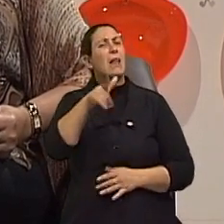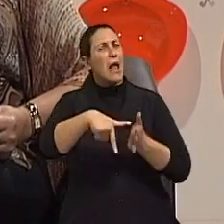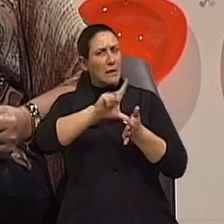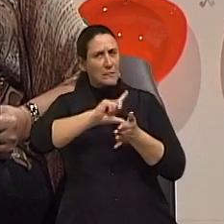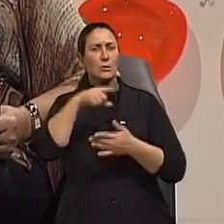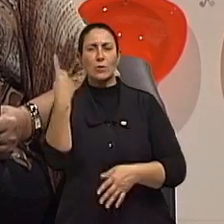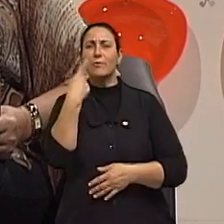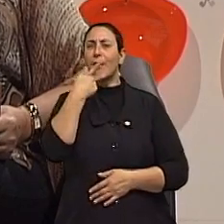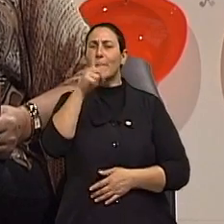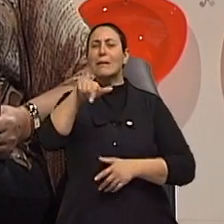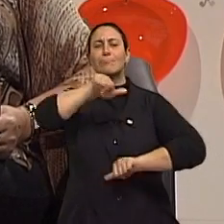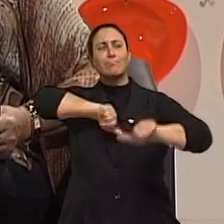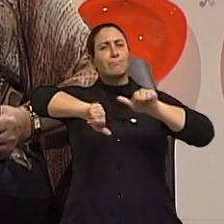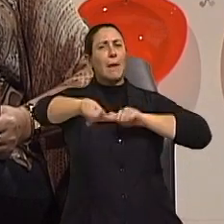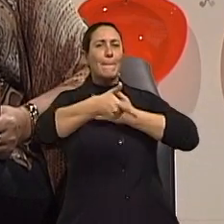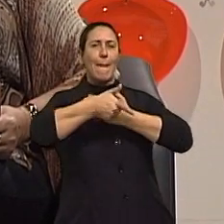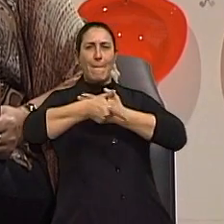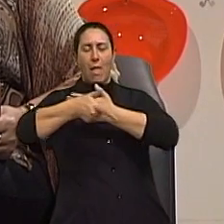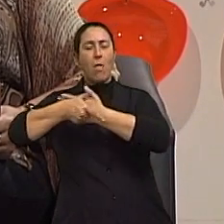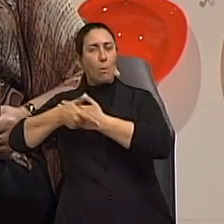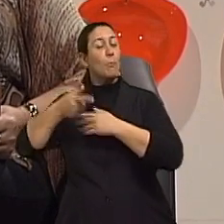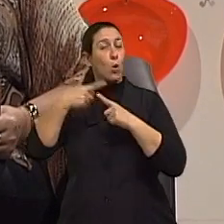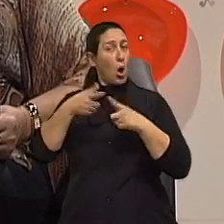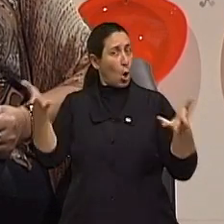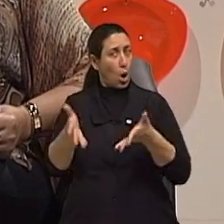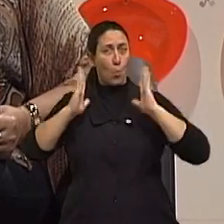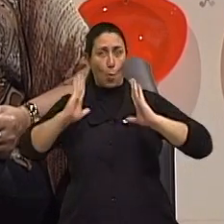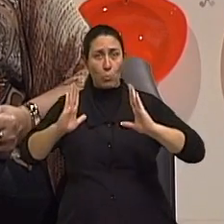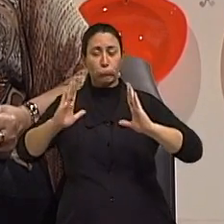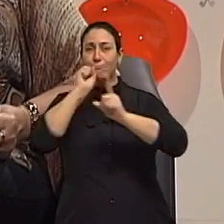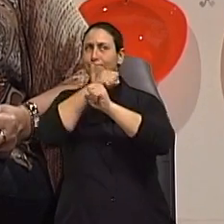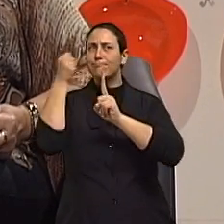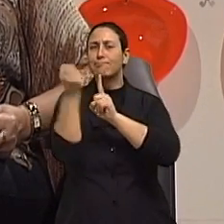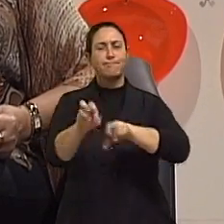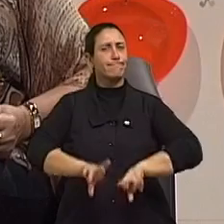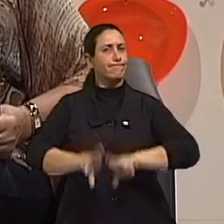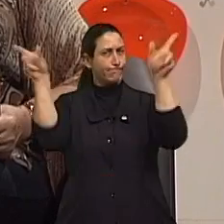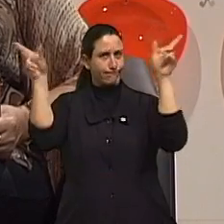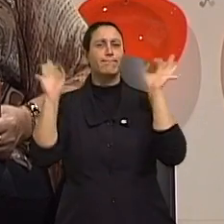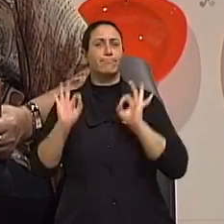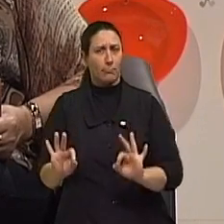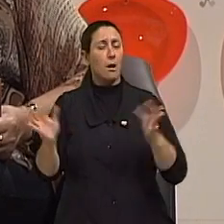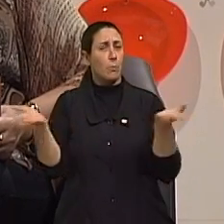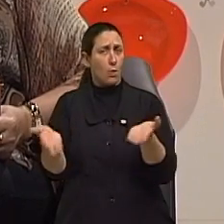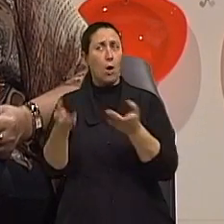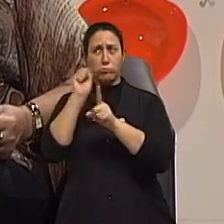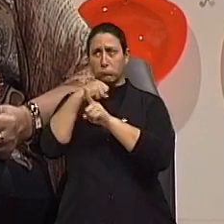sobre a questão dos papéis sociais. Nós estamos realmente no outro, até posso dizer no outro,